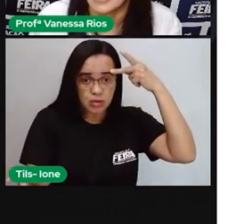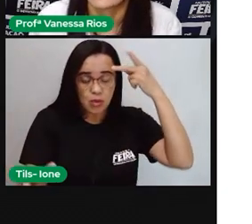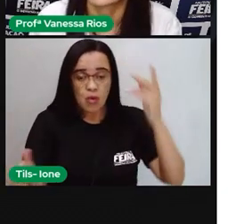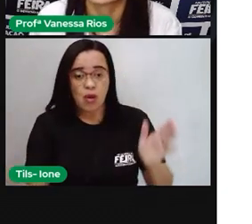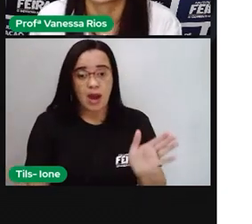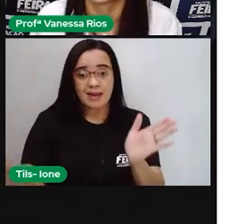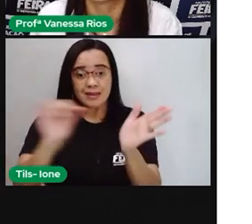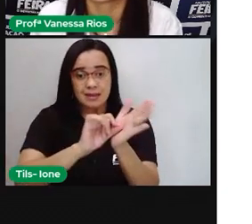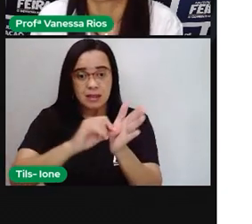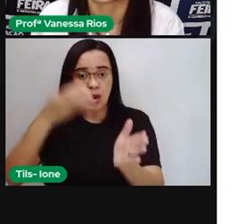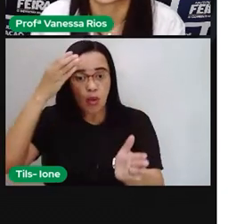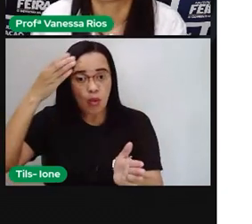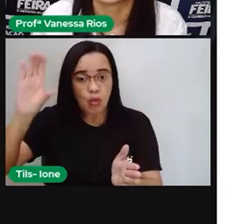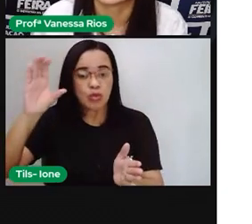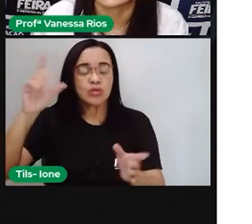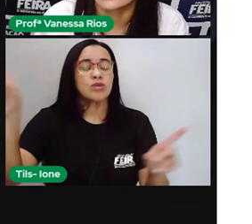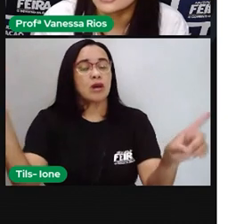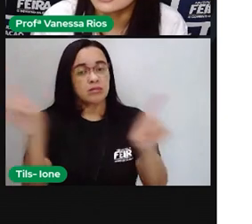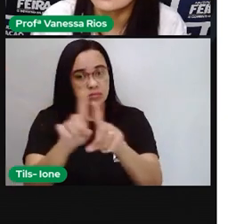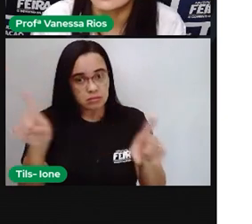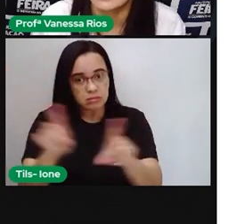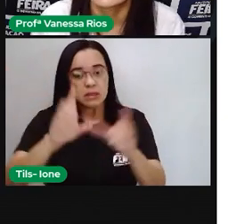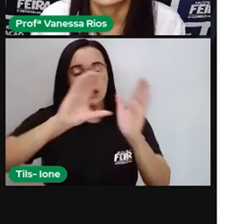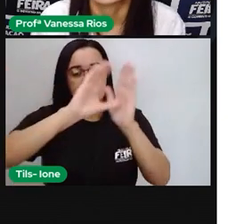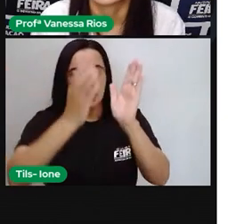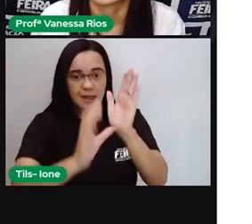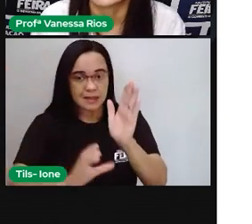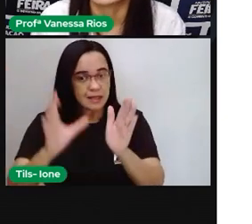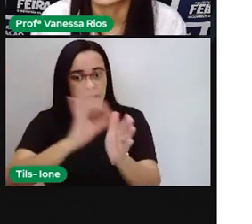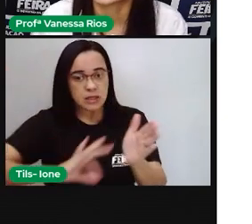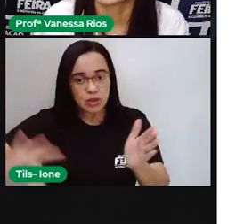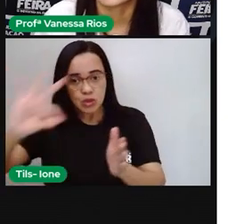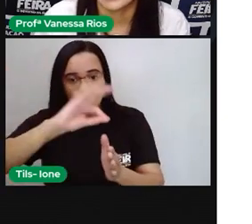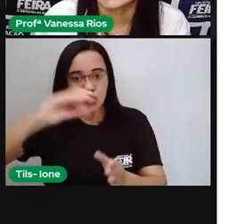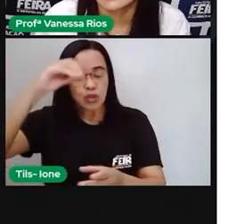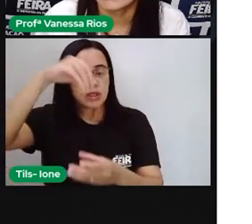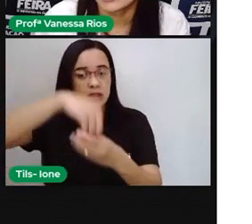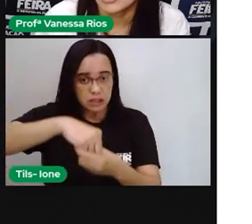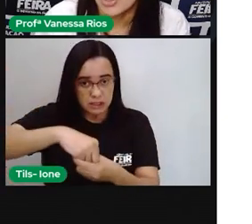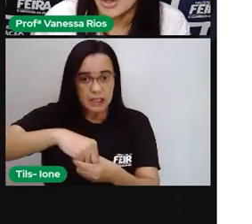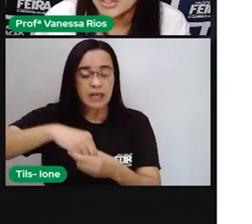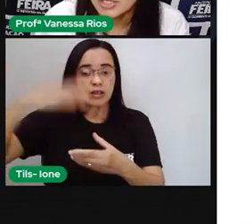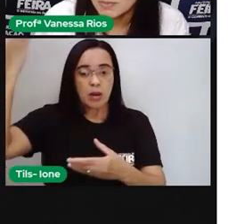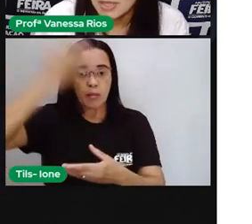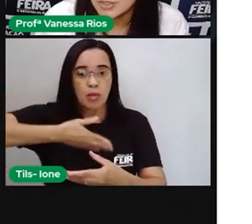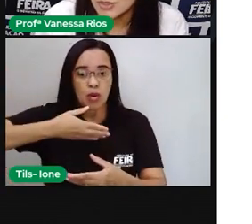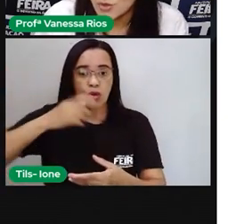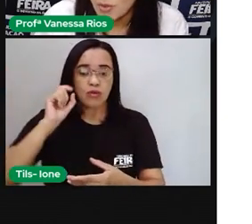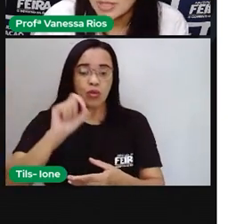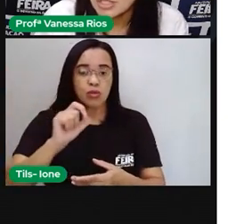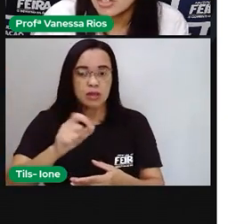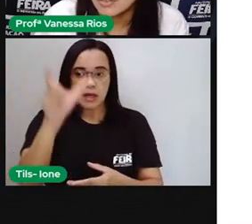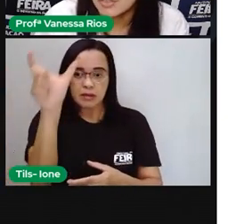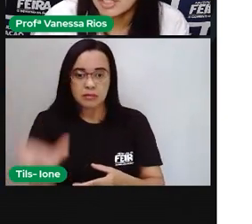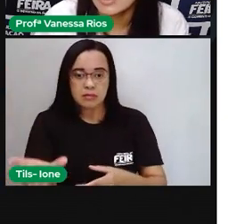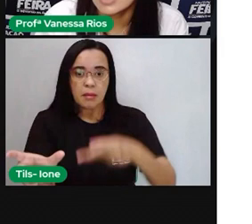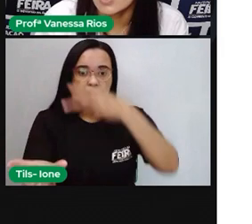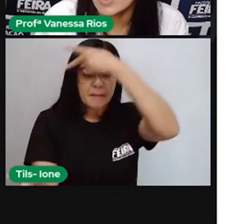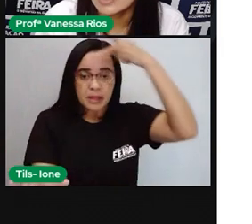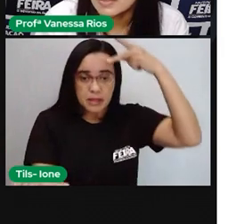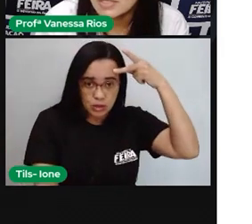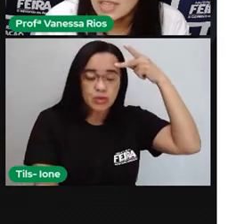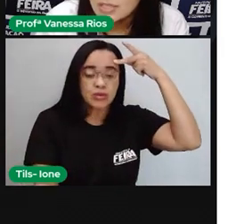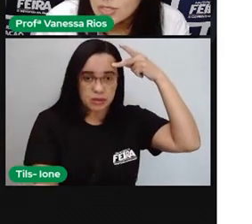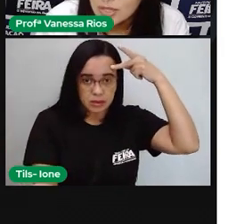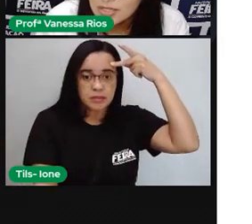cultural tem todas as características, né? E toda a identificação de nós, pessoas, indivíduos,